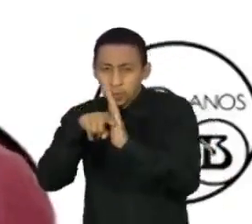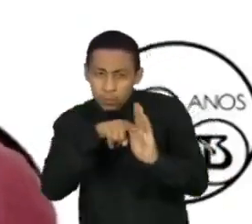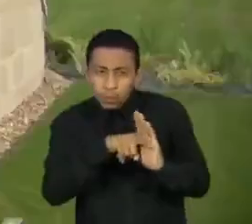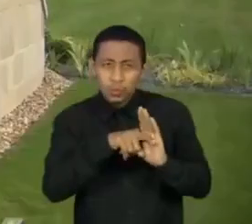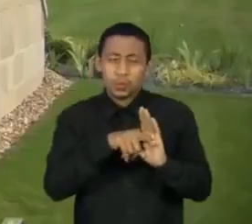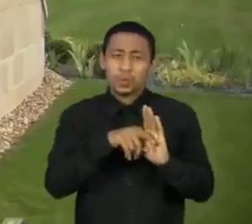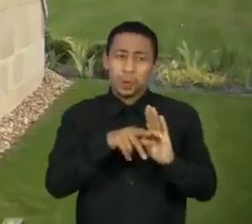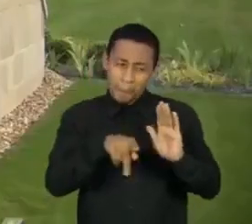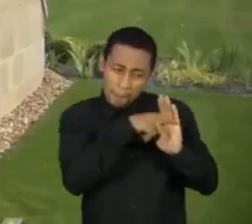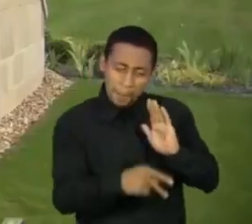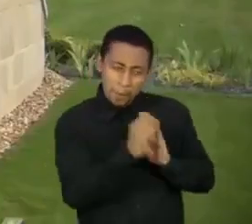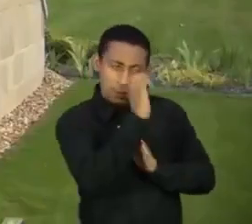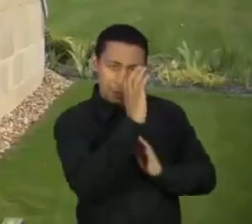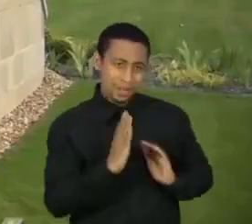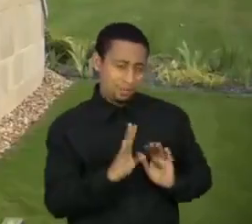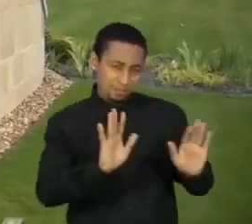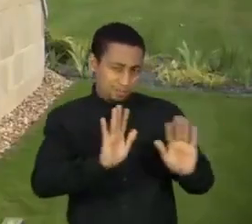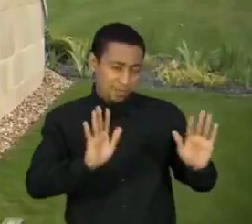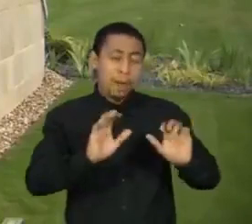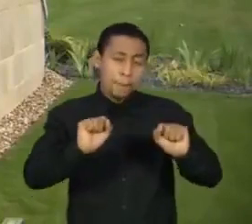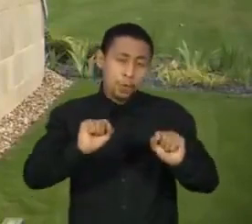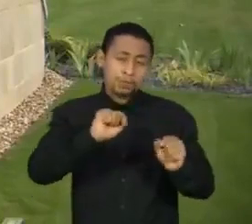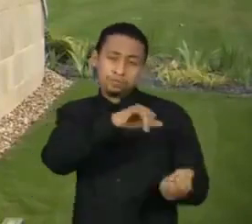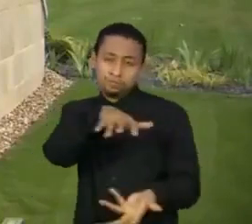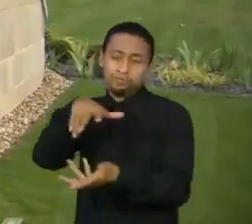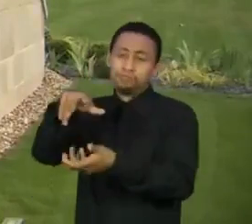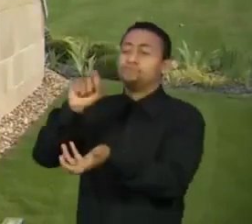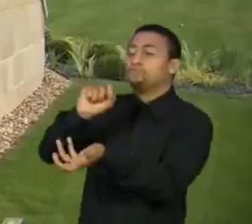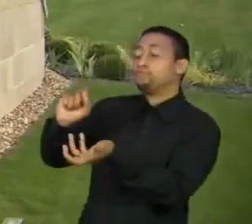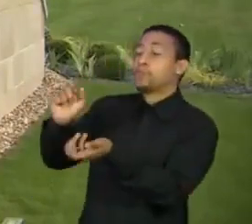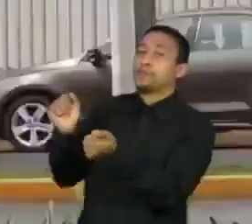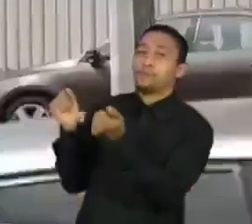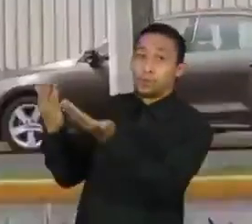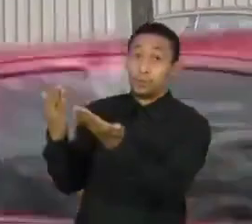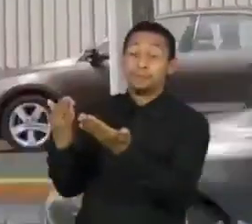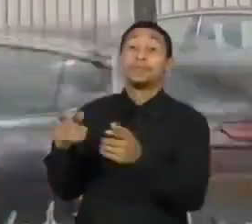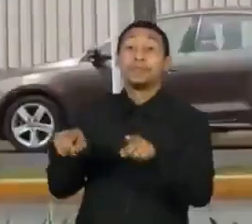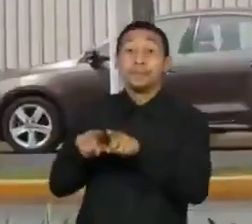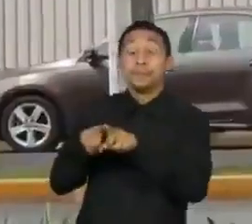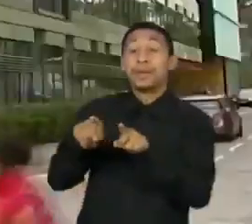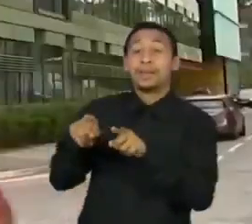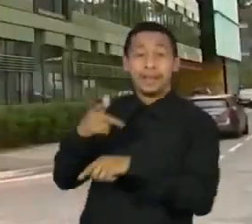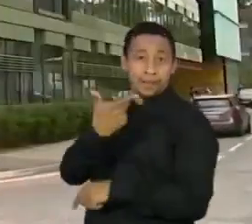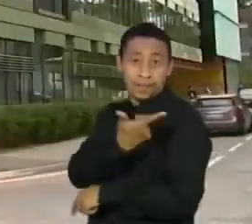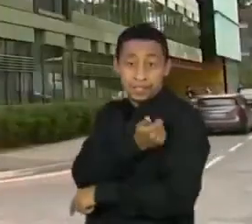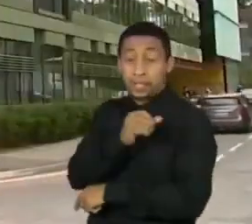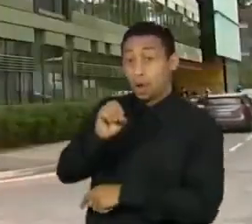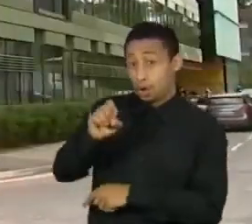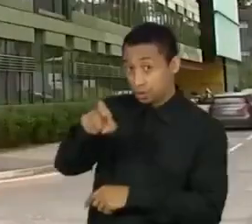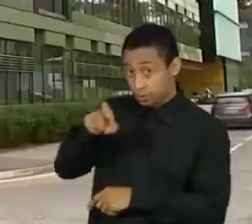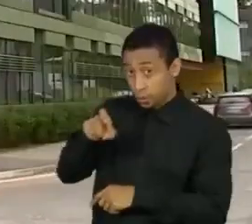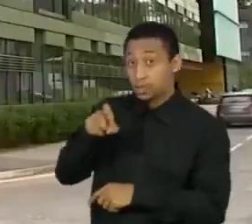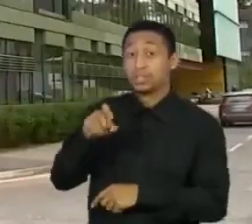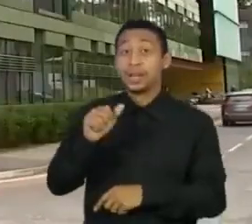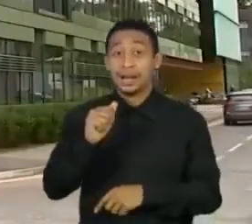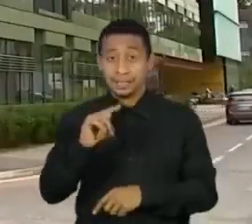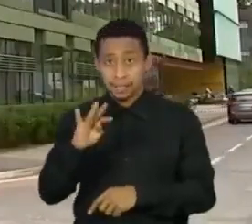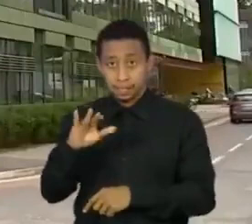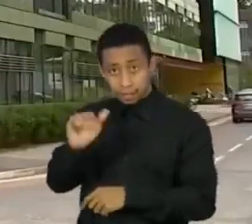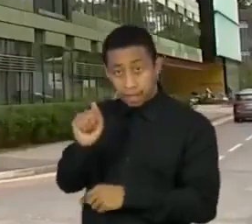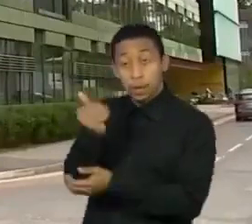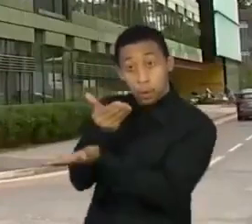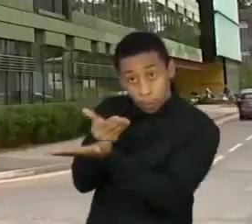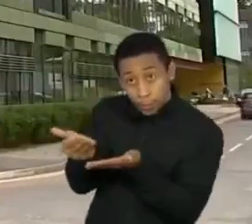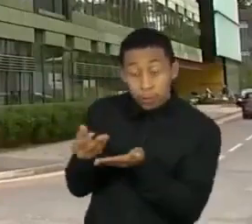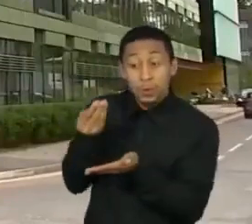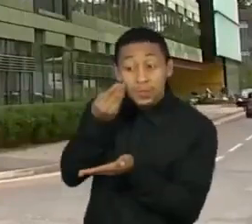no Brasil. No Reino Unido, a vacina da Oxford-AstraZeneca também começou a ser testada em crianças e adolescentes entre 6